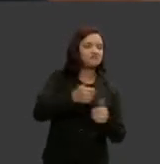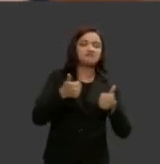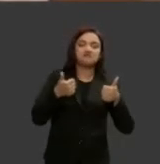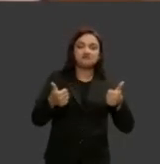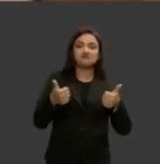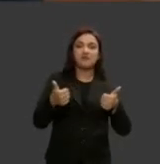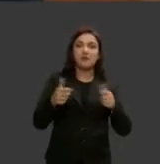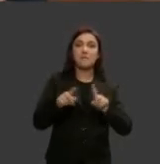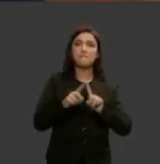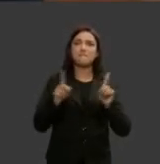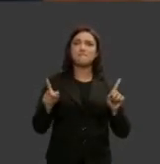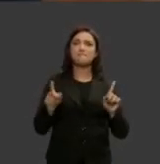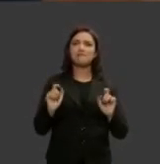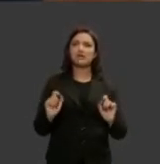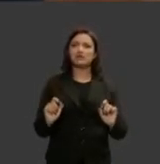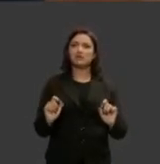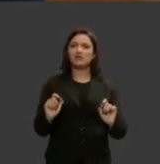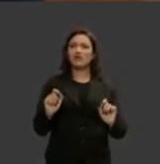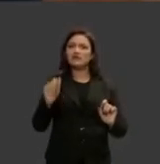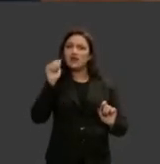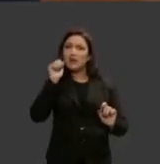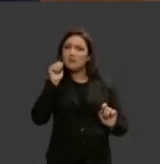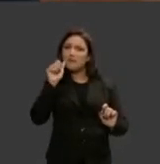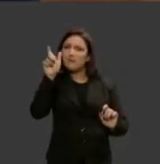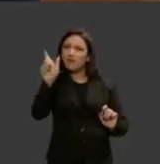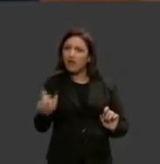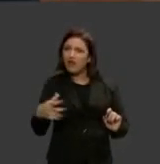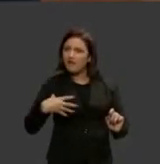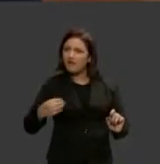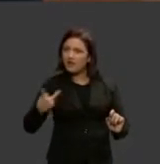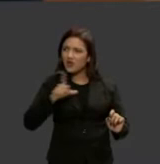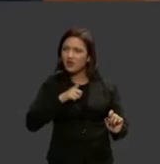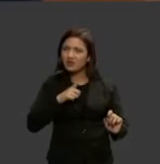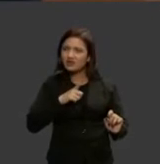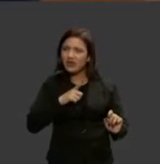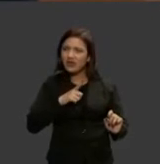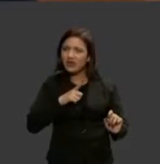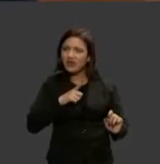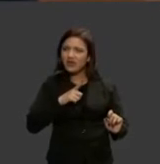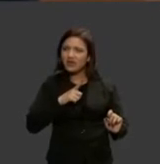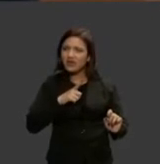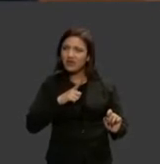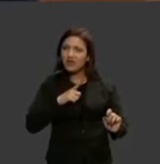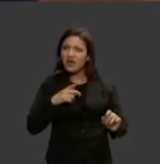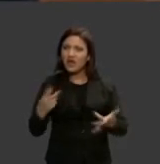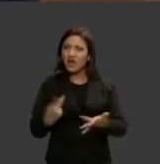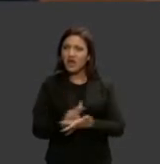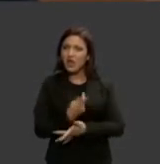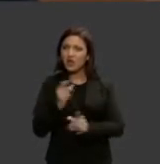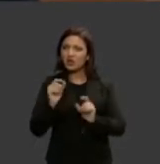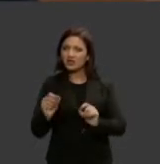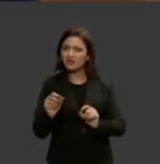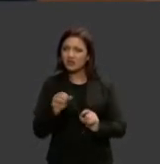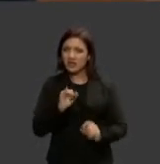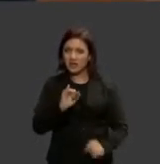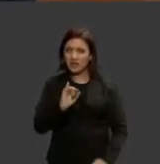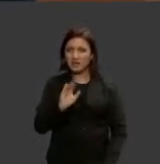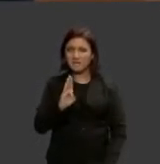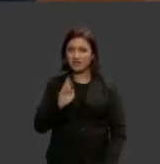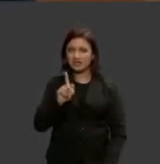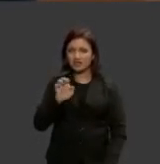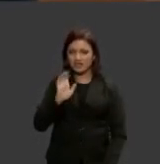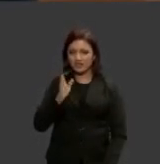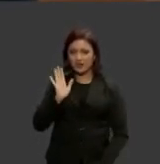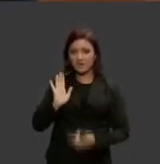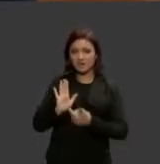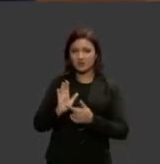agora o fato de uma mulher ter um filho não pode chegar a uma injustiça como os dados do IBGE vão trazer para nós que uma mulher que